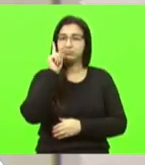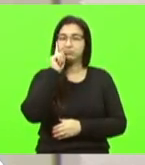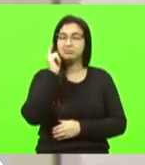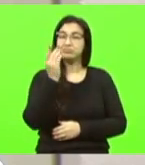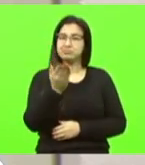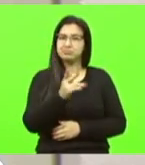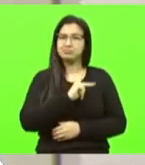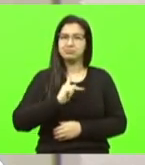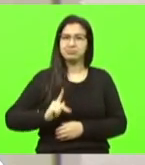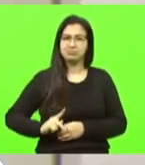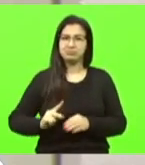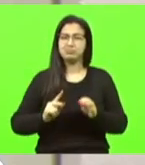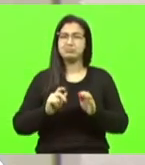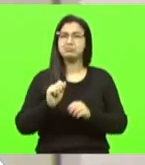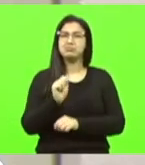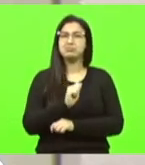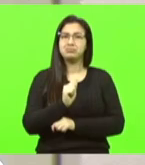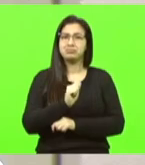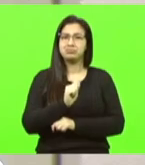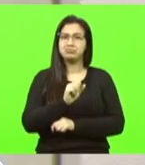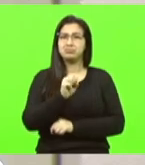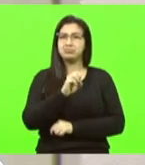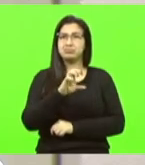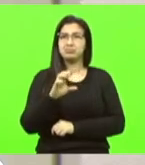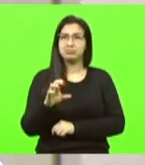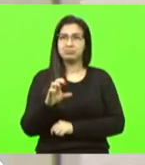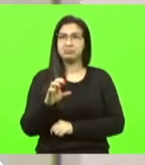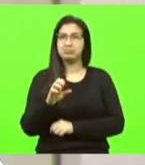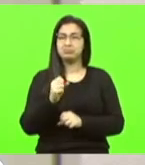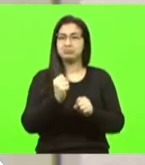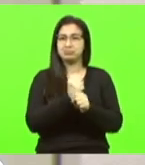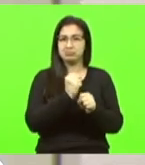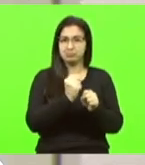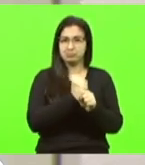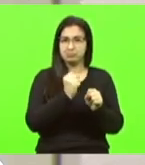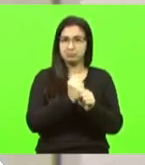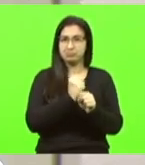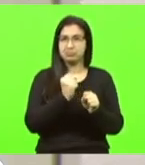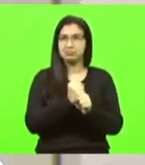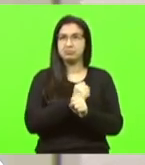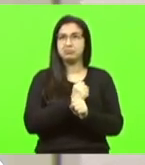presidente da Associação Catarinense dos Construtores